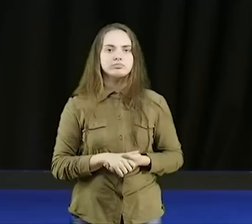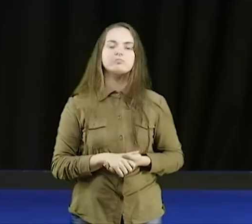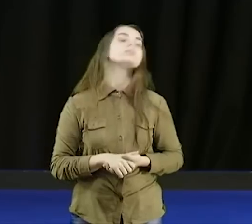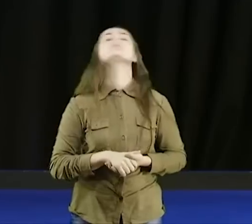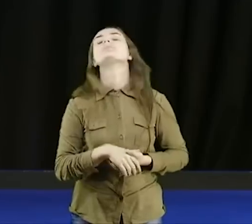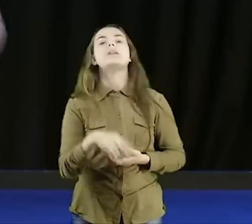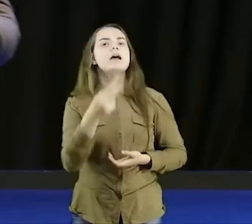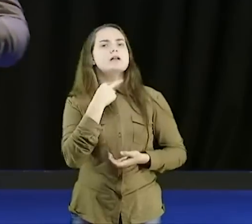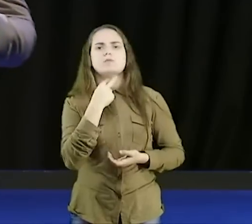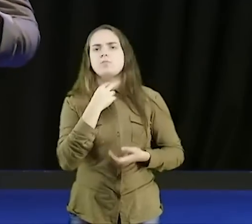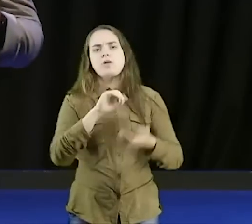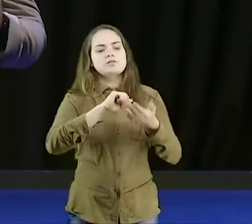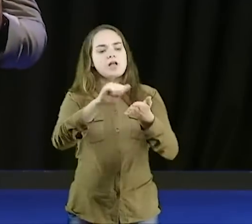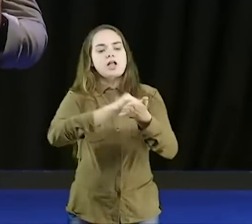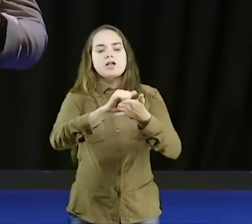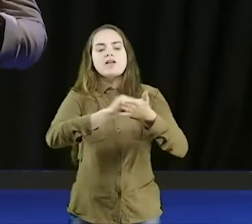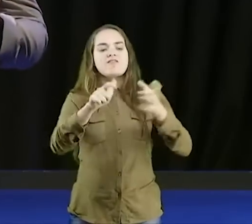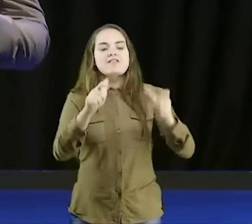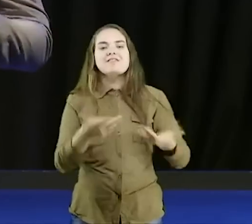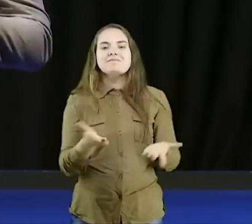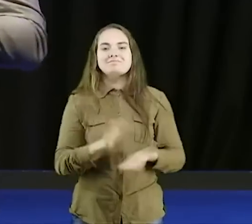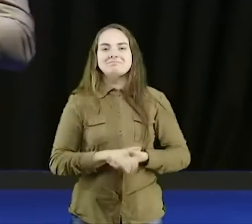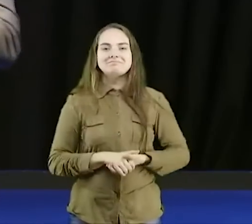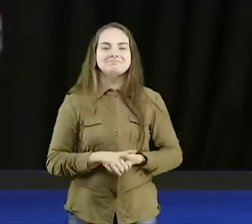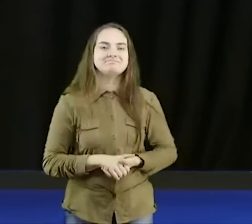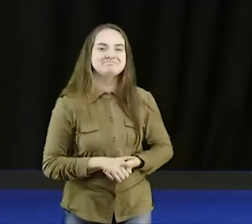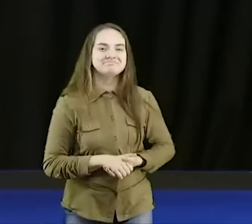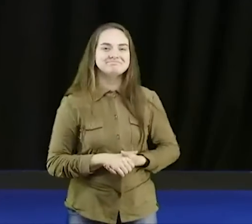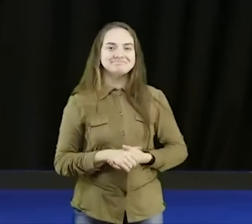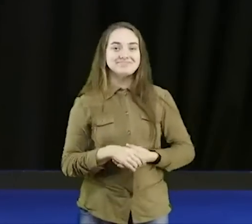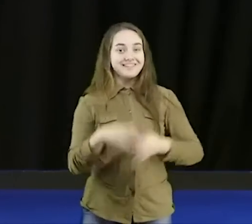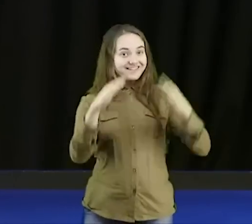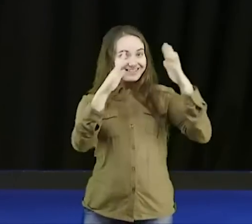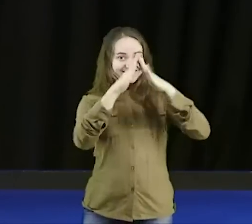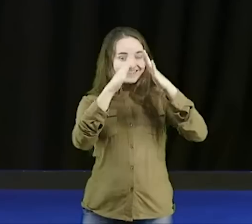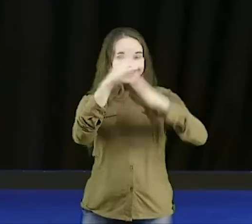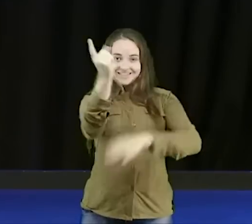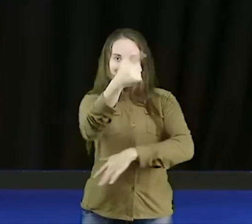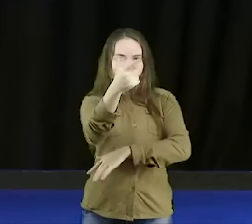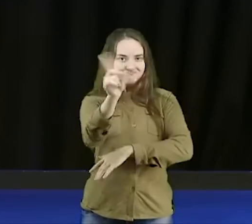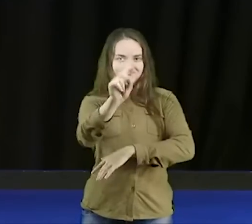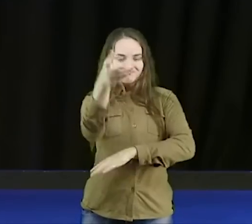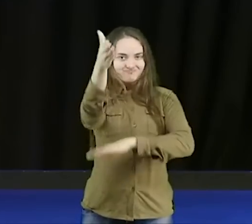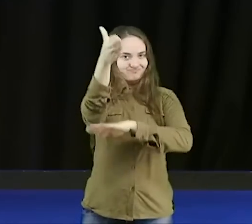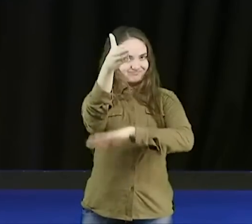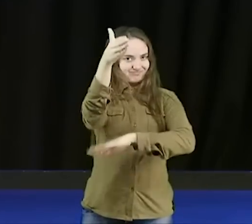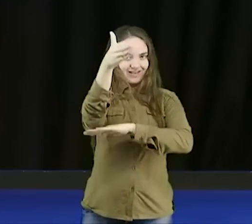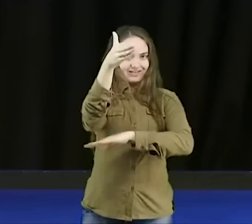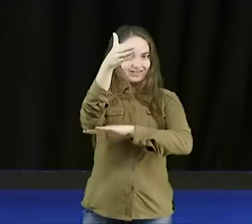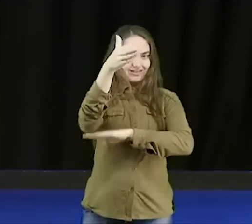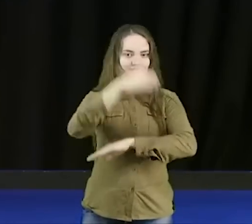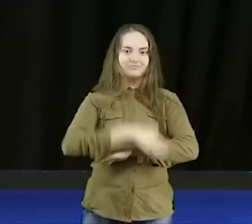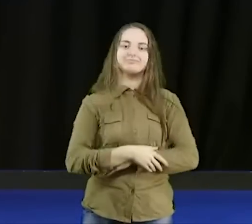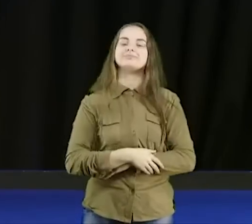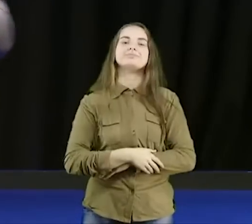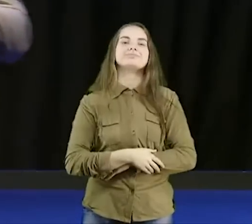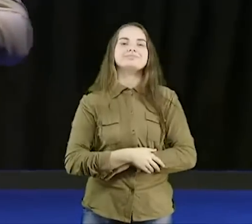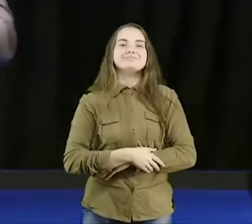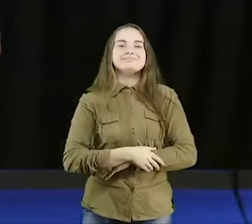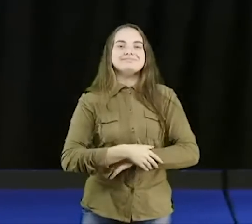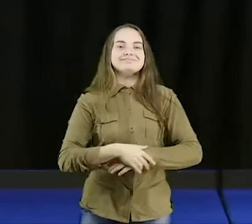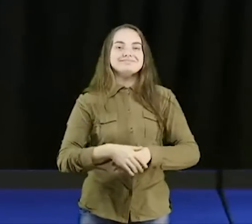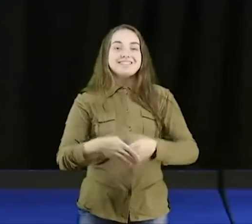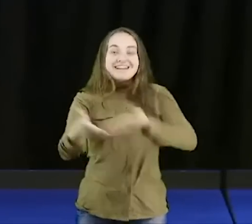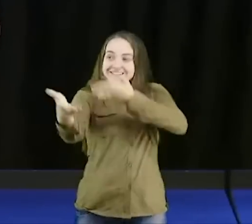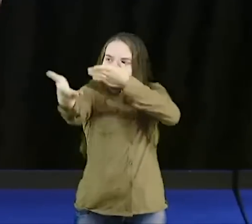ah, não pode lavar um copo, é isso gente? Não, tua casa não é hotel, porque tem gente que acha que casa é hotel, né? É hotel, alguém vem